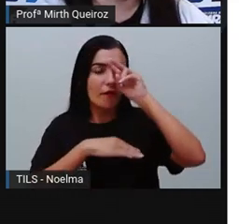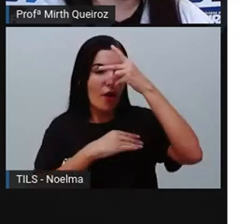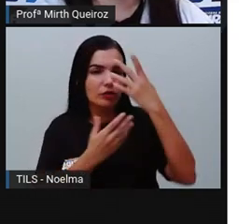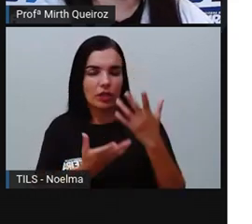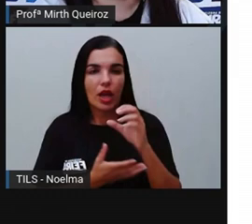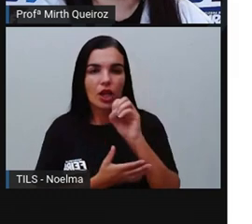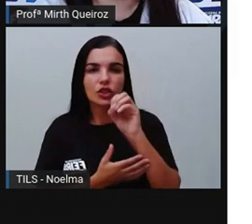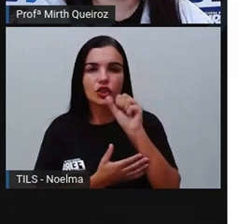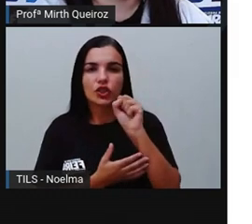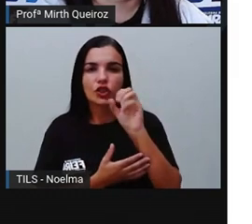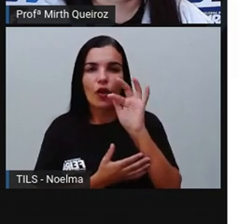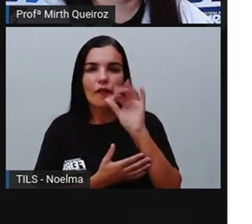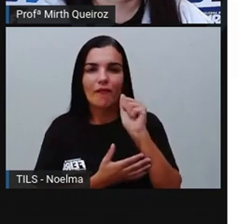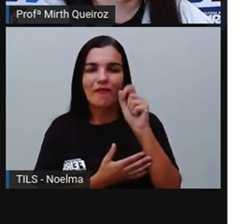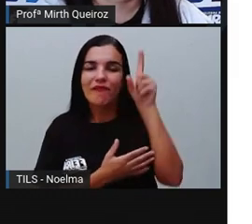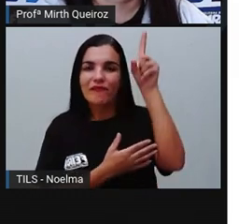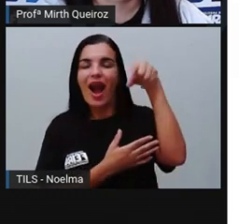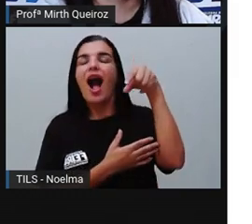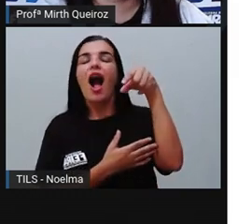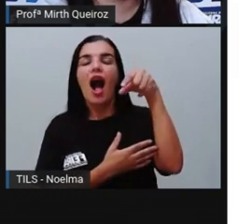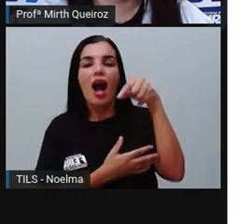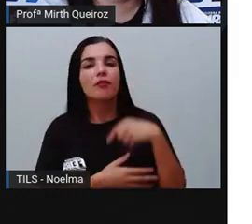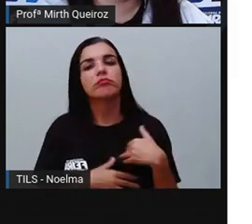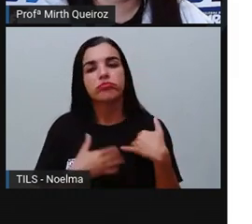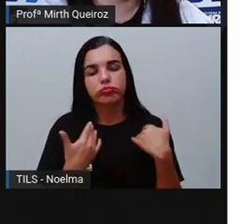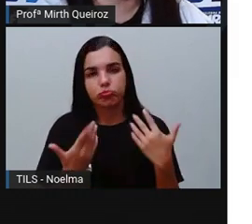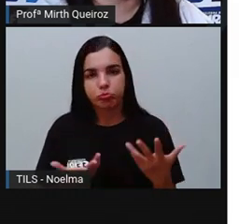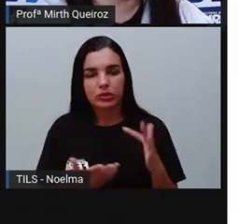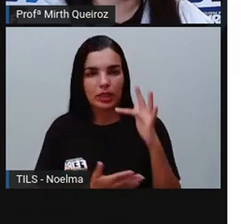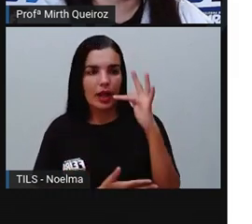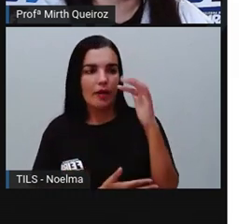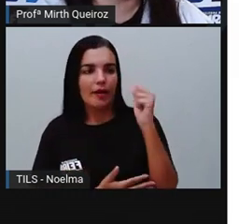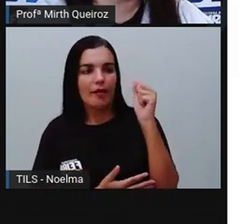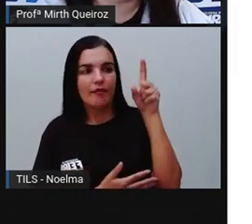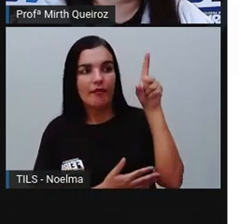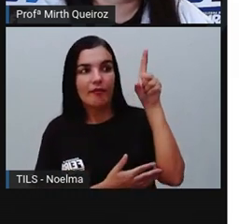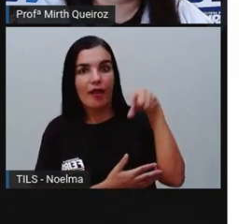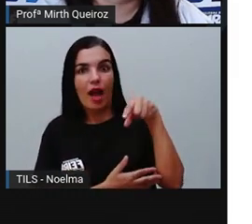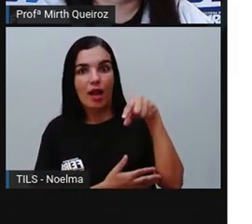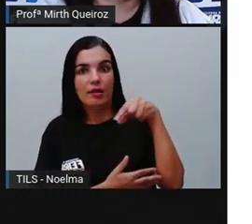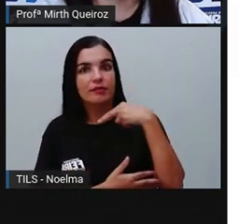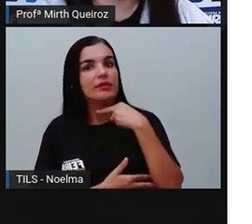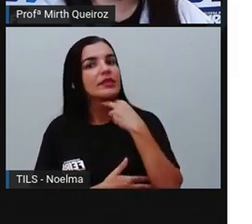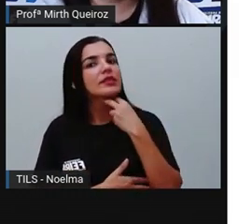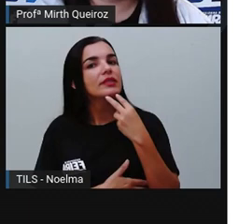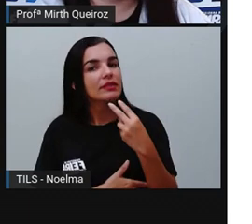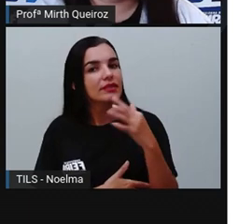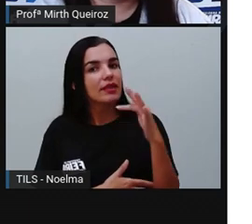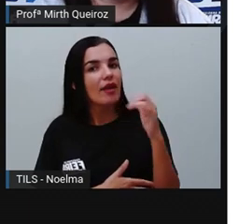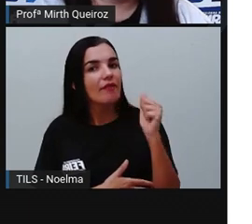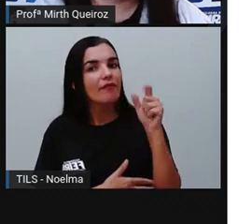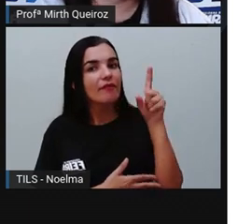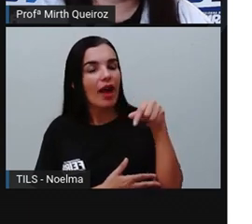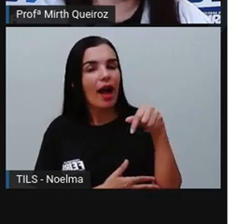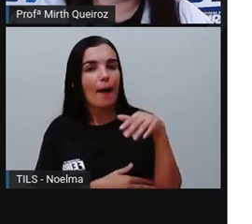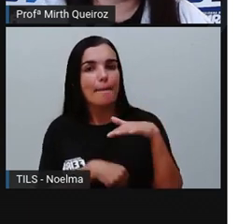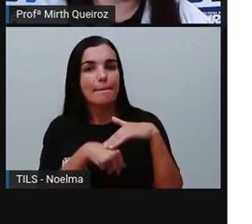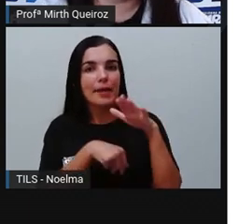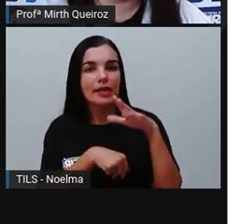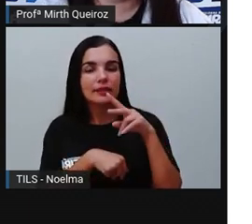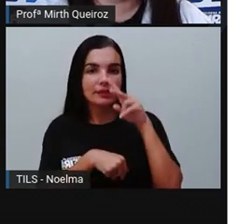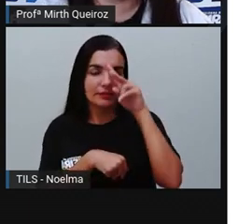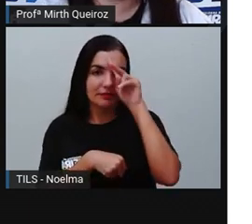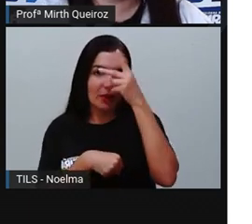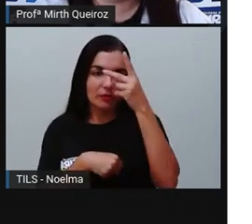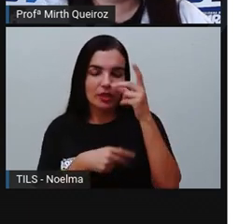Olha só. Sofá. Qual foi a sílaba que eu falei com maior intensidade? Foi o pá, né? E o pá é